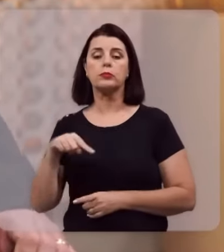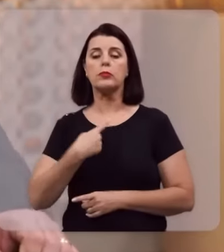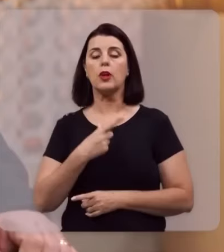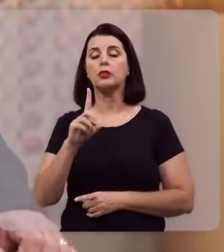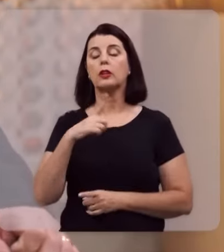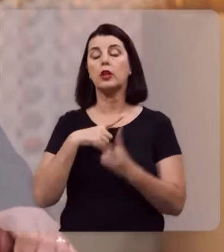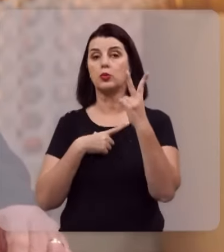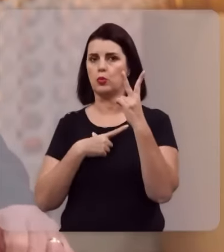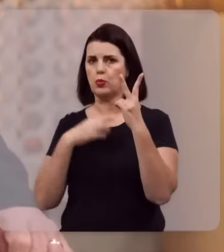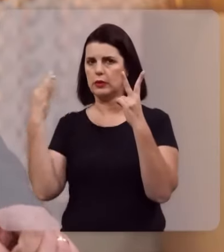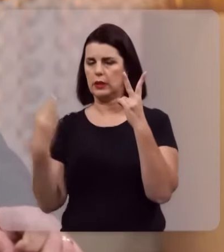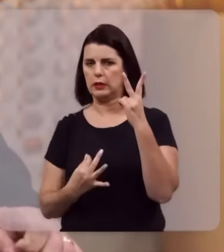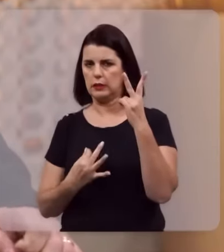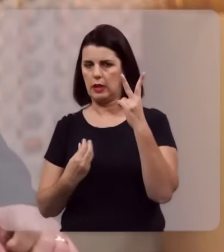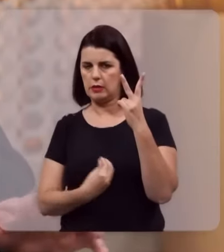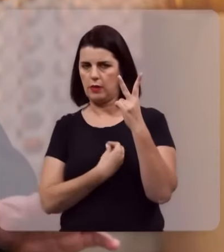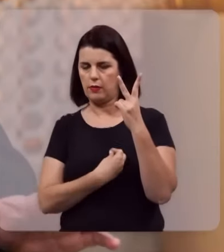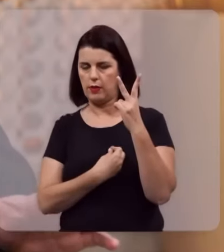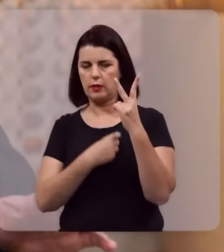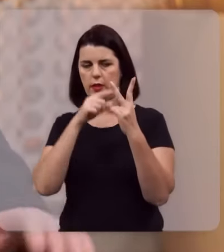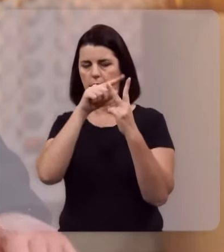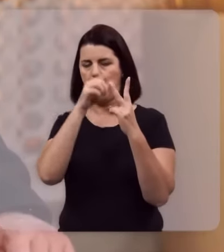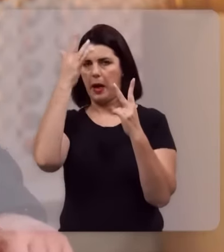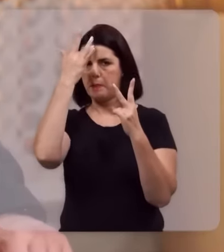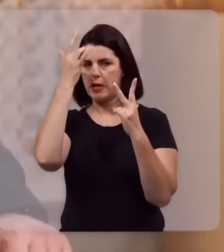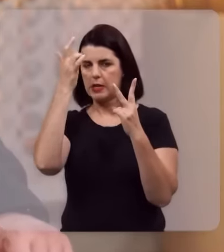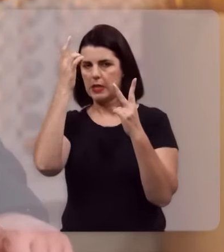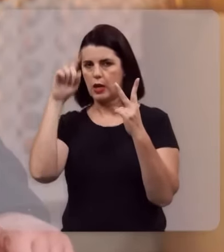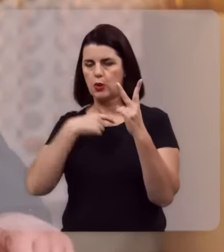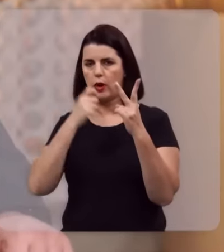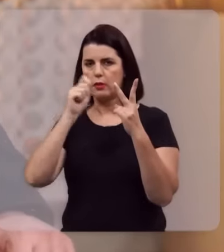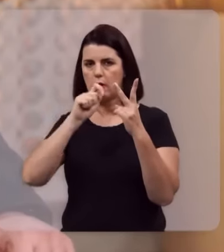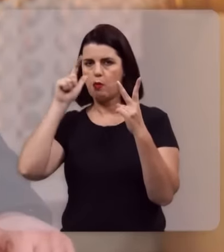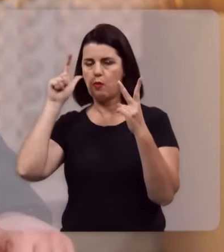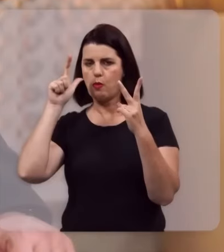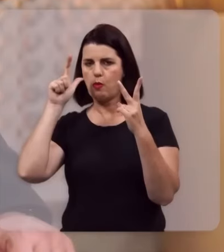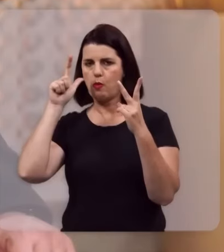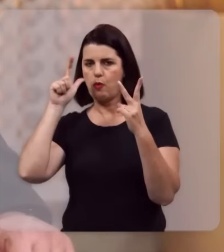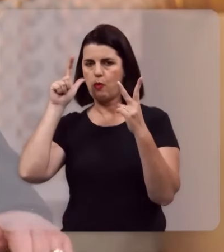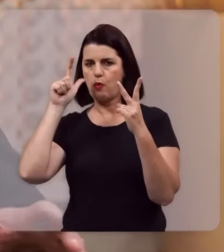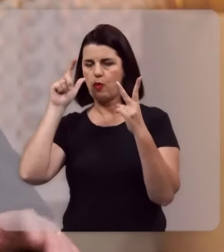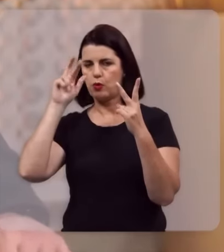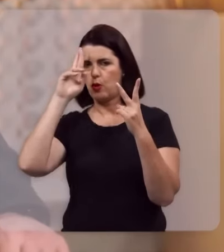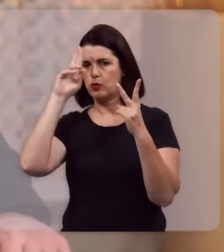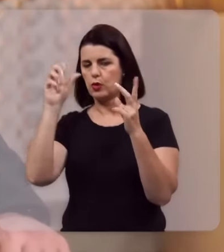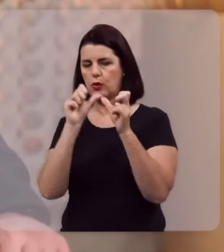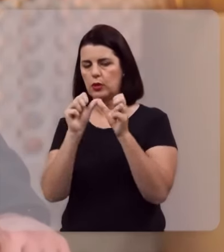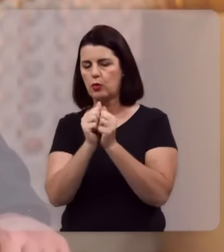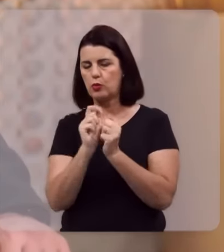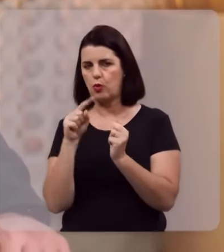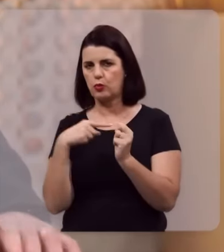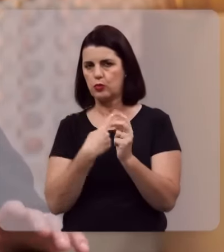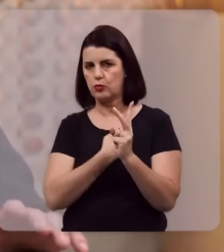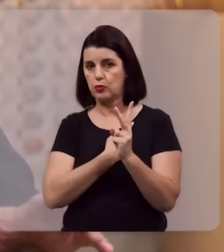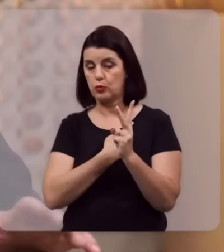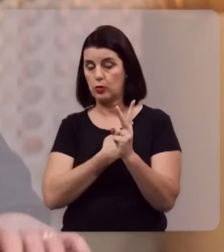tem duas certezas nessa vida. Se amanhã a gente acordar, o Senhor está conosco.